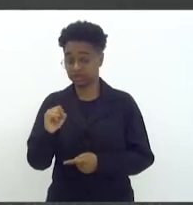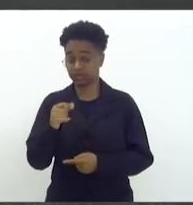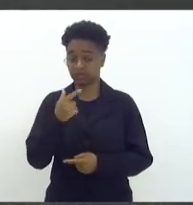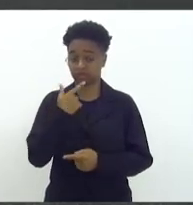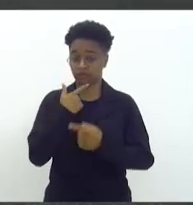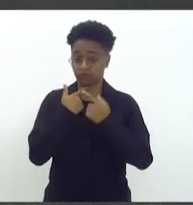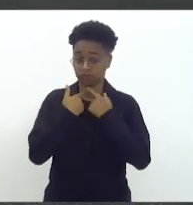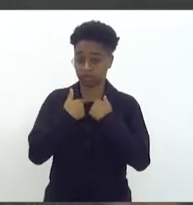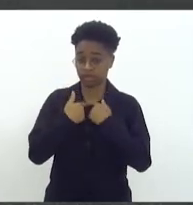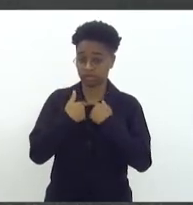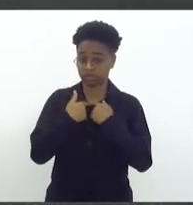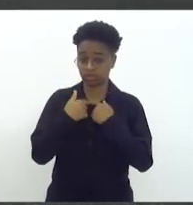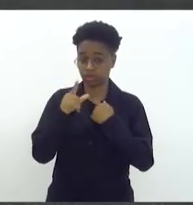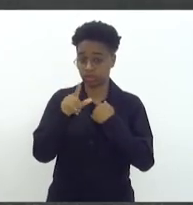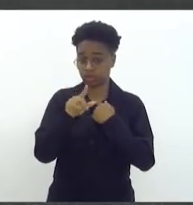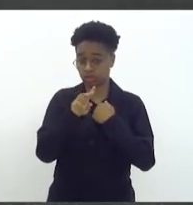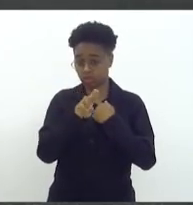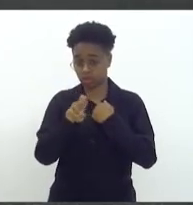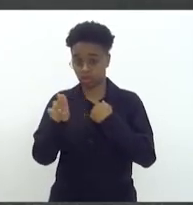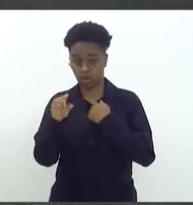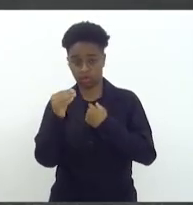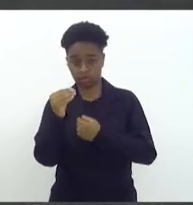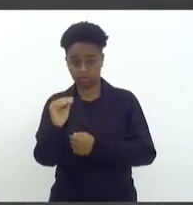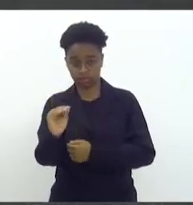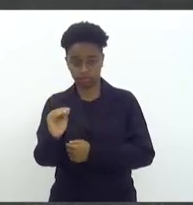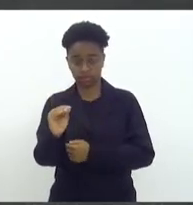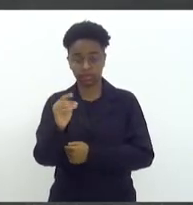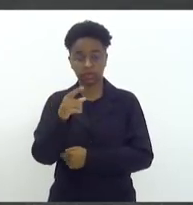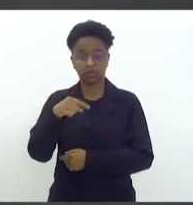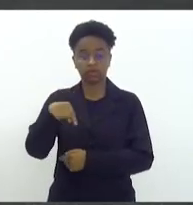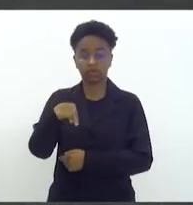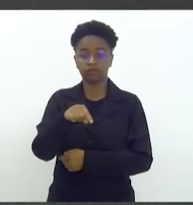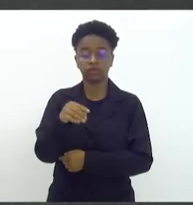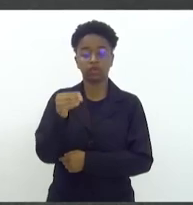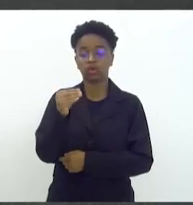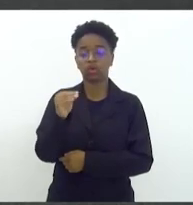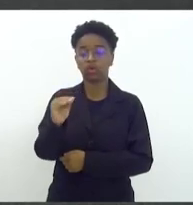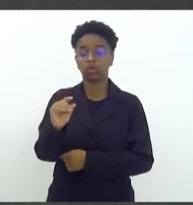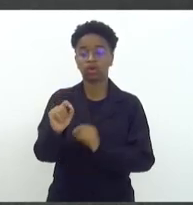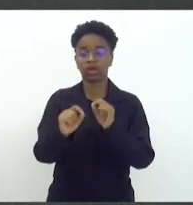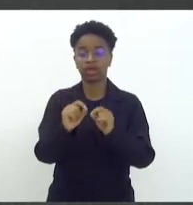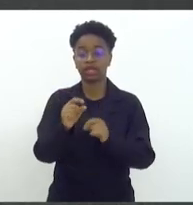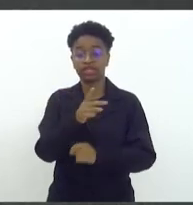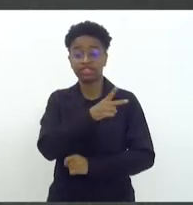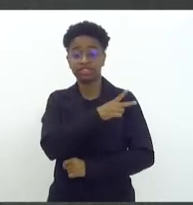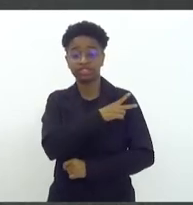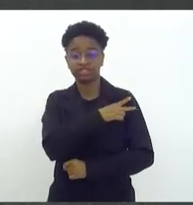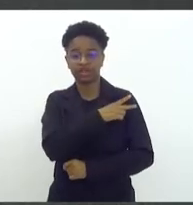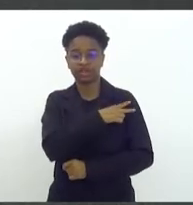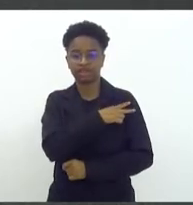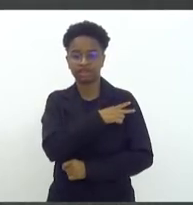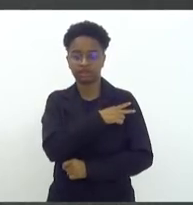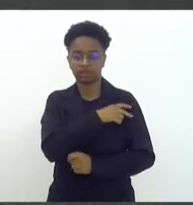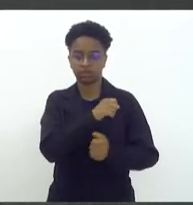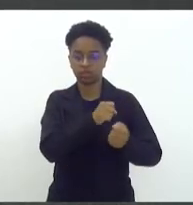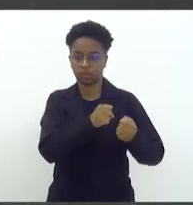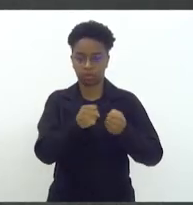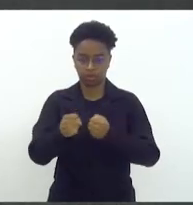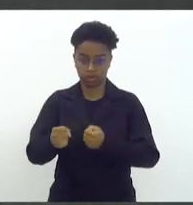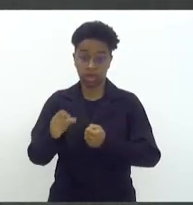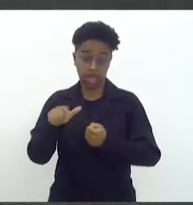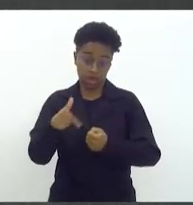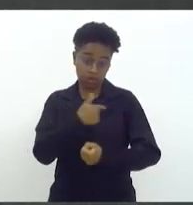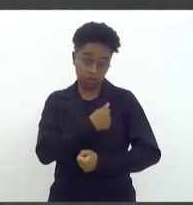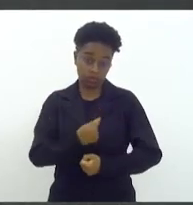nome de alguém, no máximo você nomina do chefe do poder, que é o governador